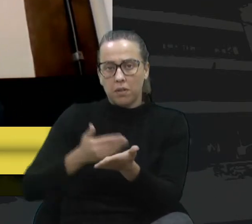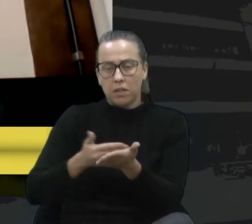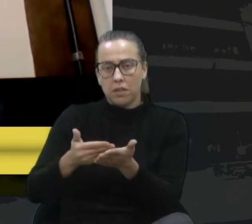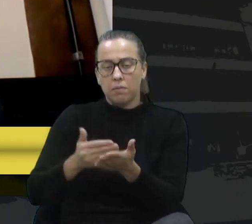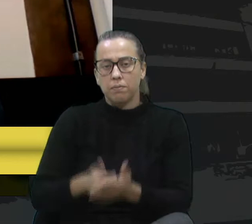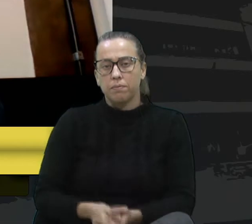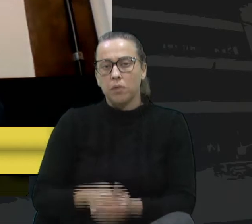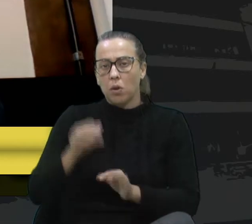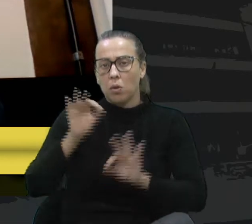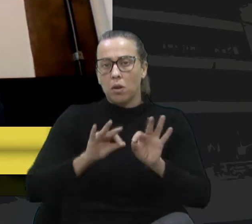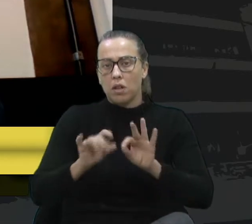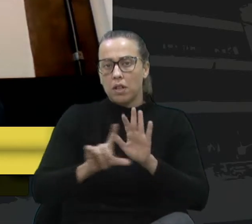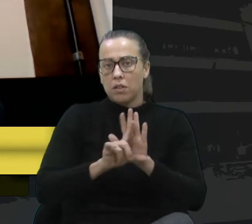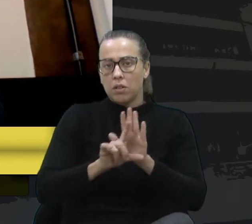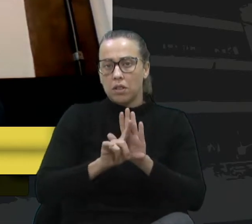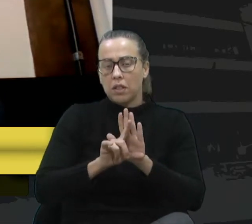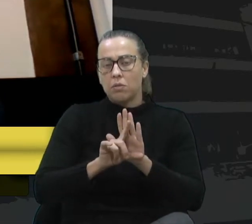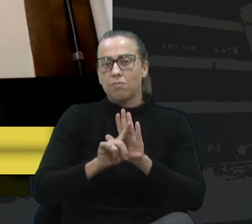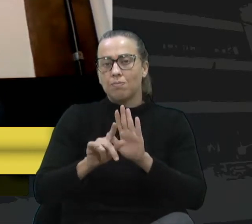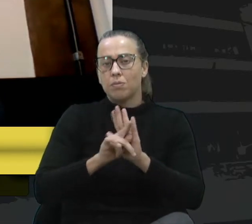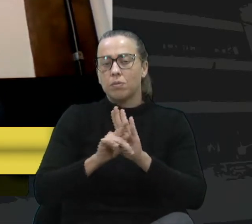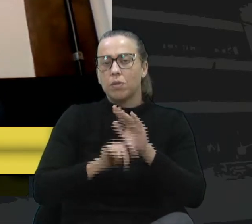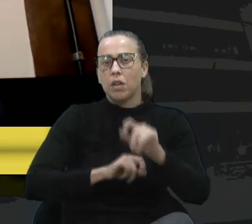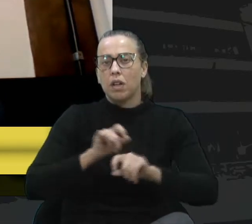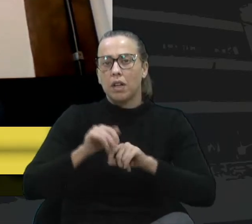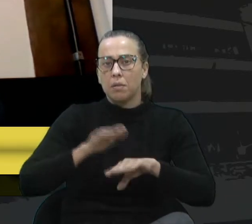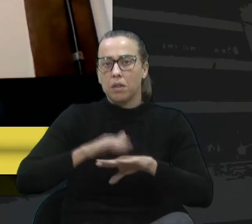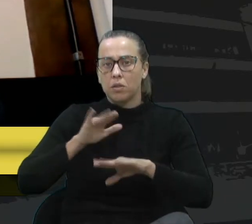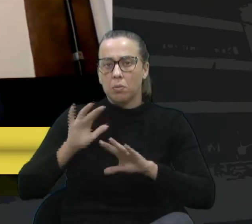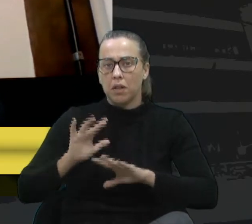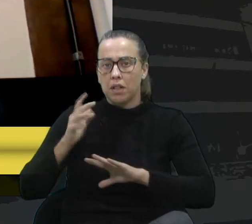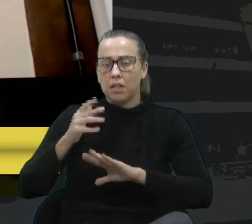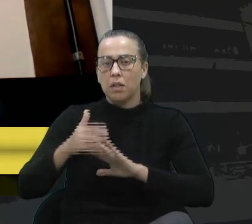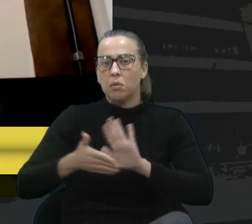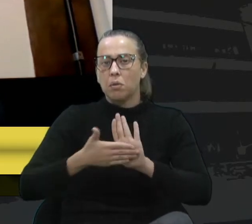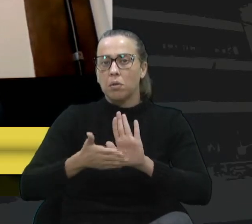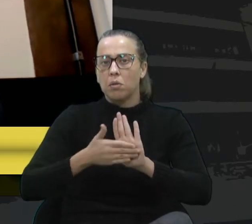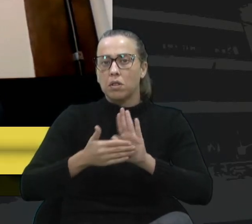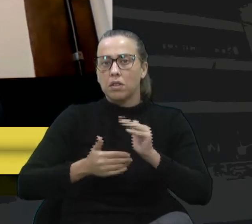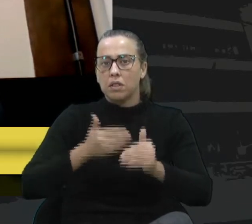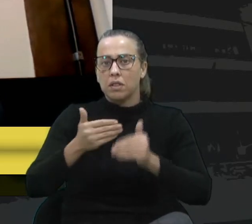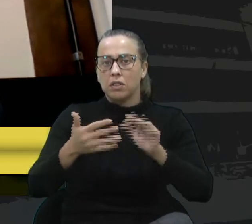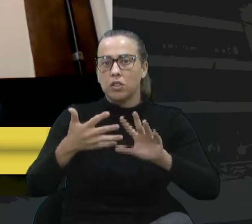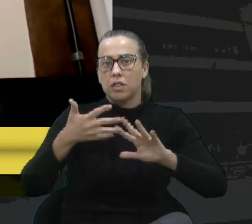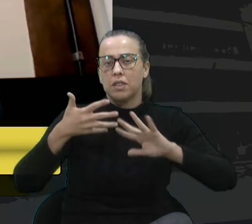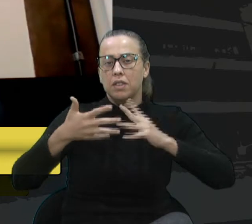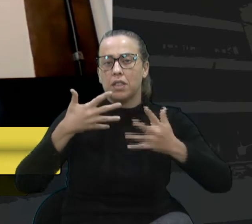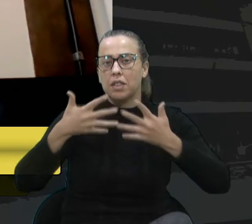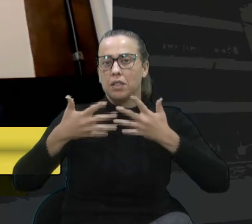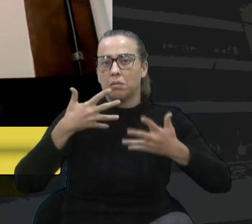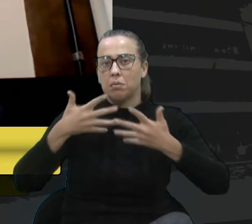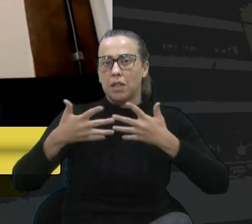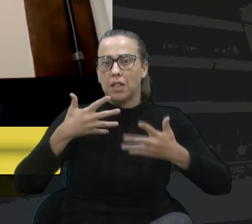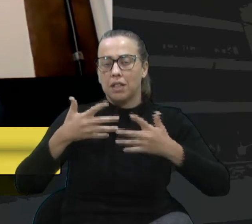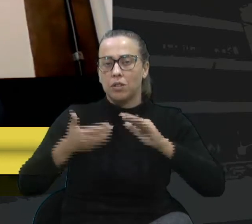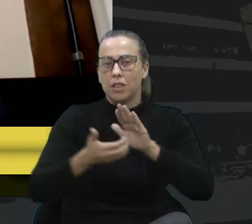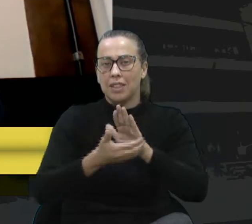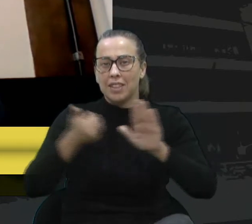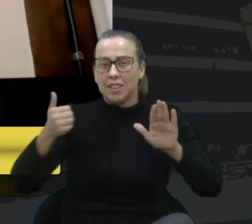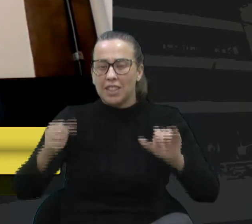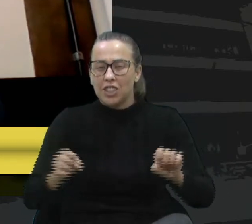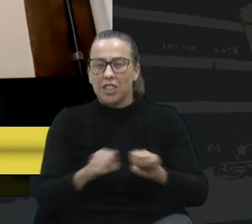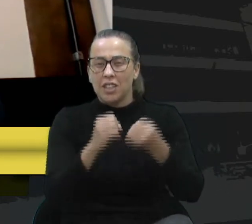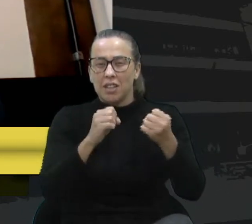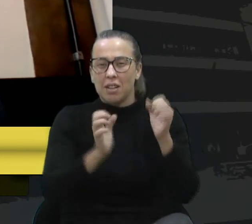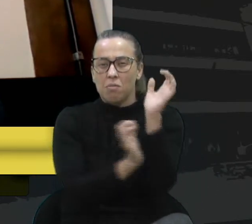o projeto de lei do pregão eletrônico é mais uma ação dos propósitos de transparência, de desburocratizar, de descomplicar